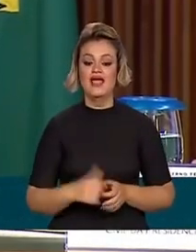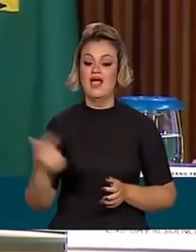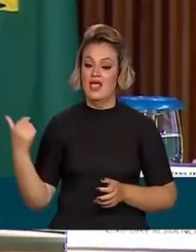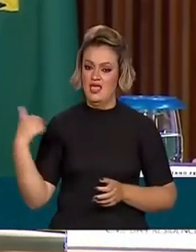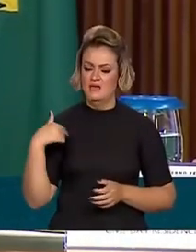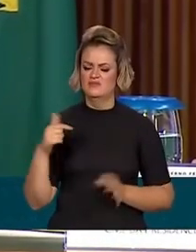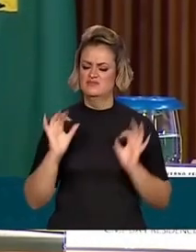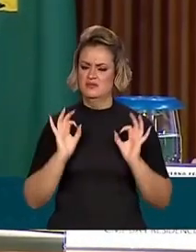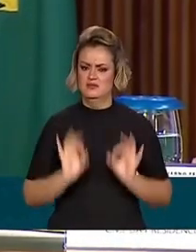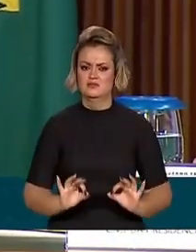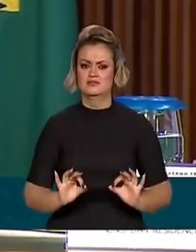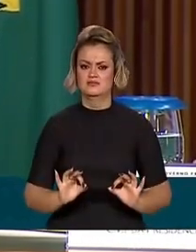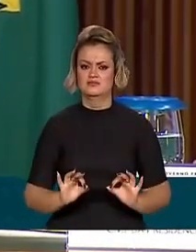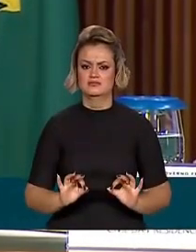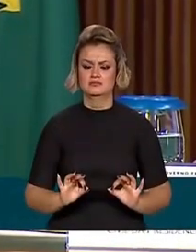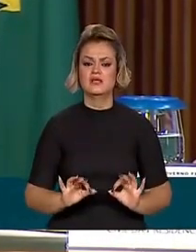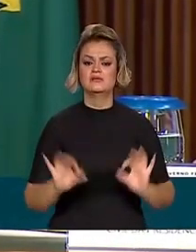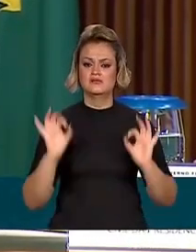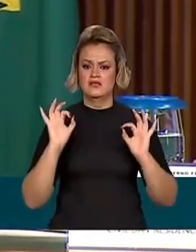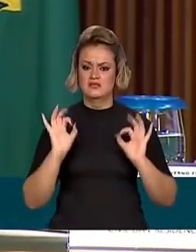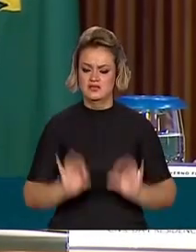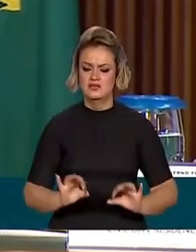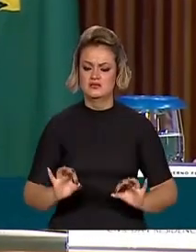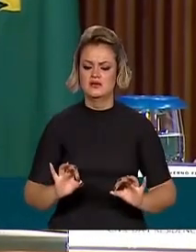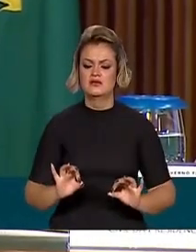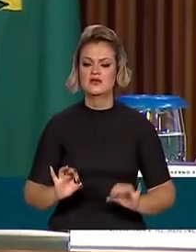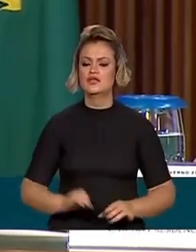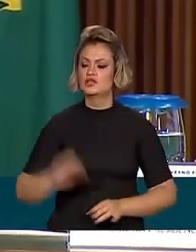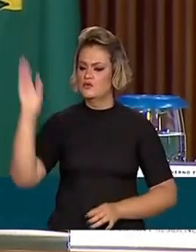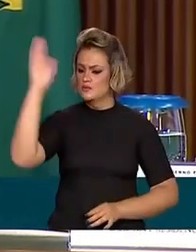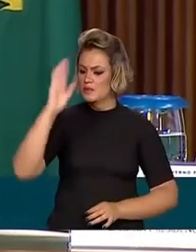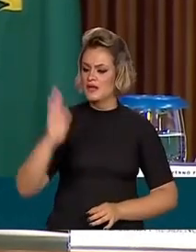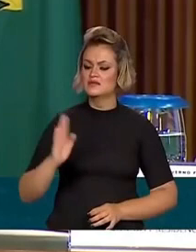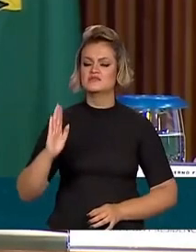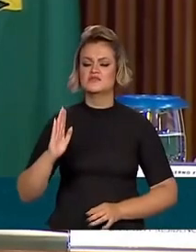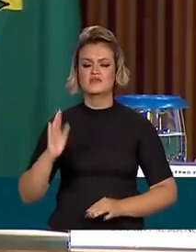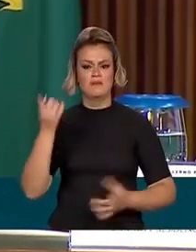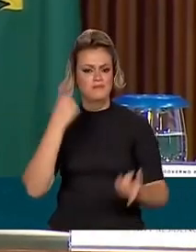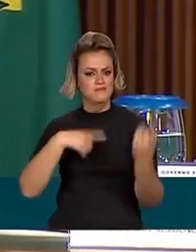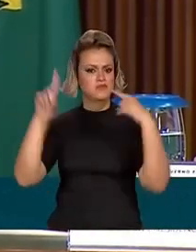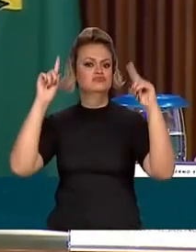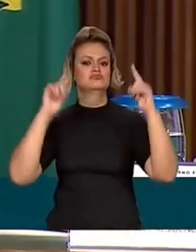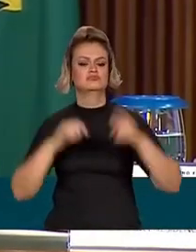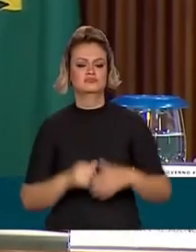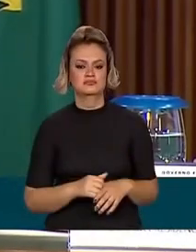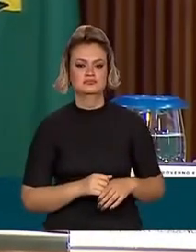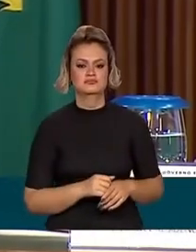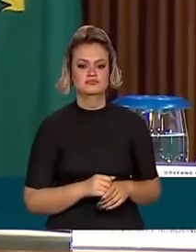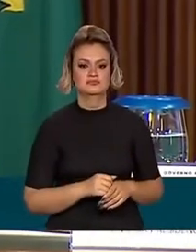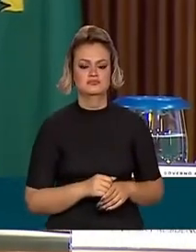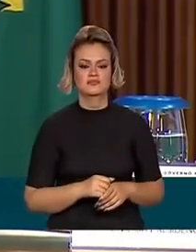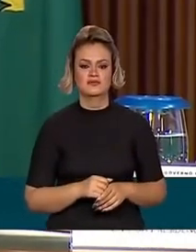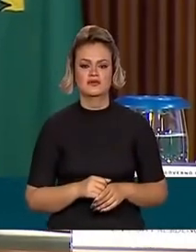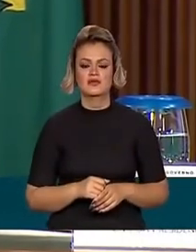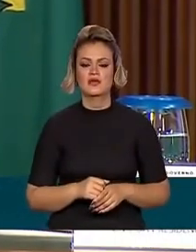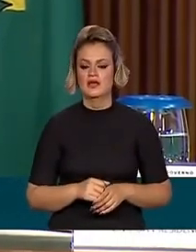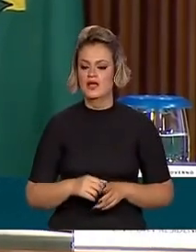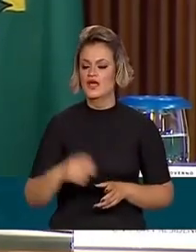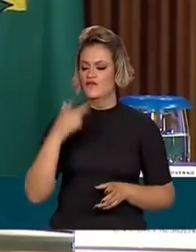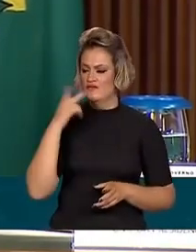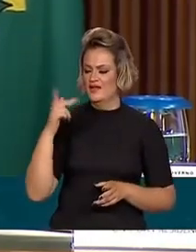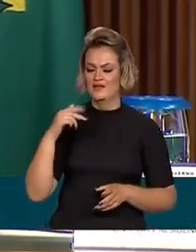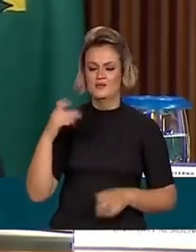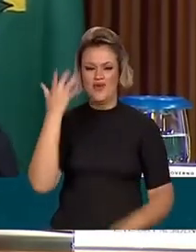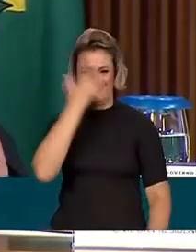estou convencido que o país vai dar um salto de qualidade. Eu disse para o